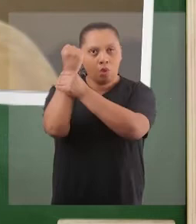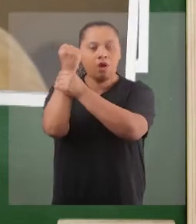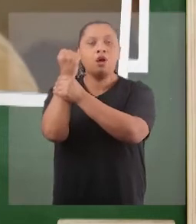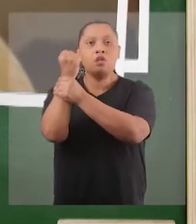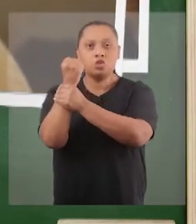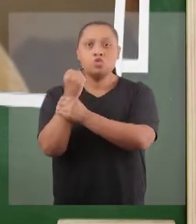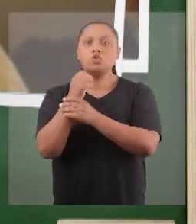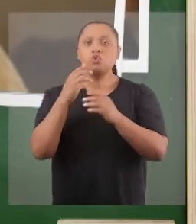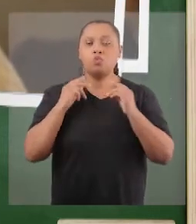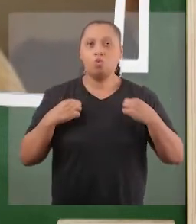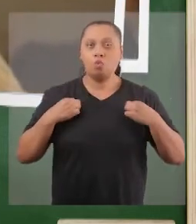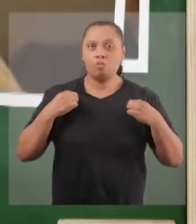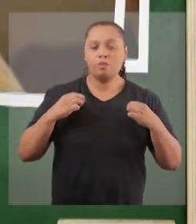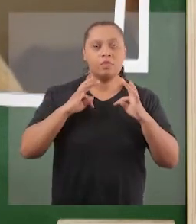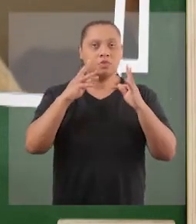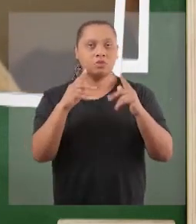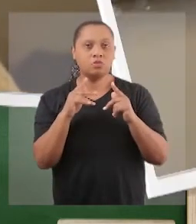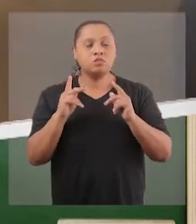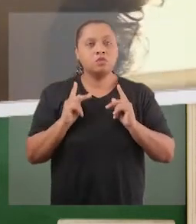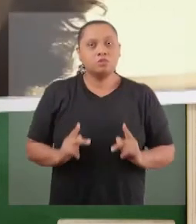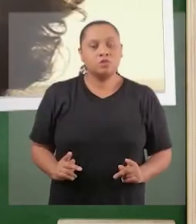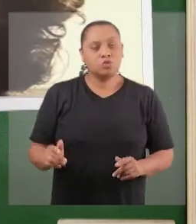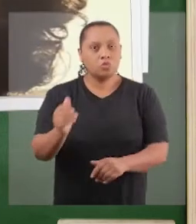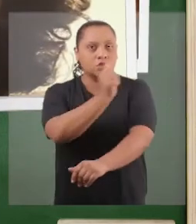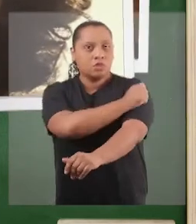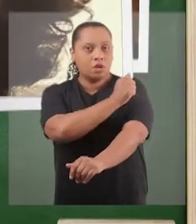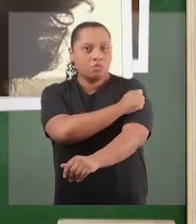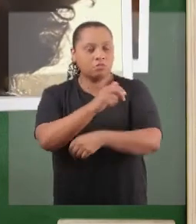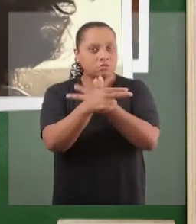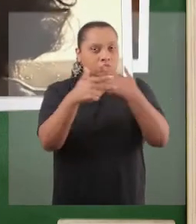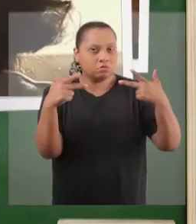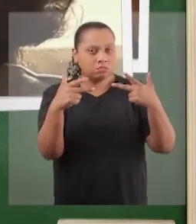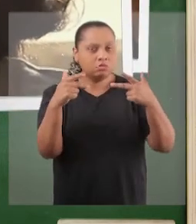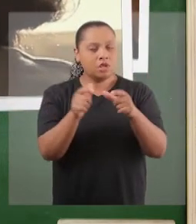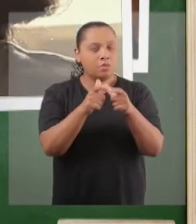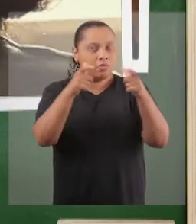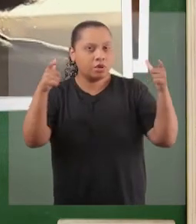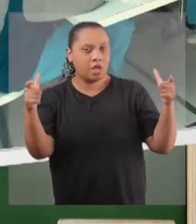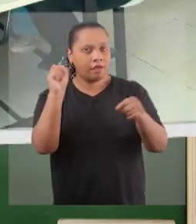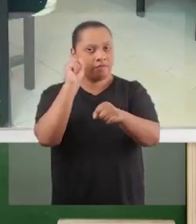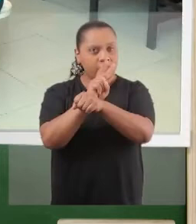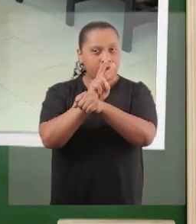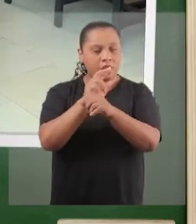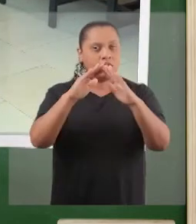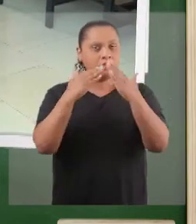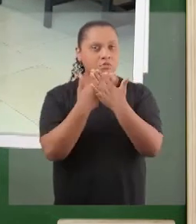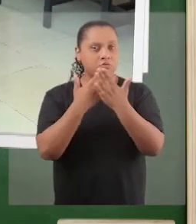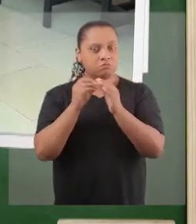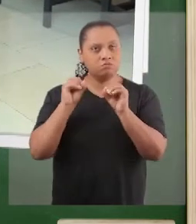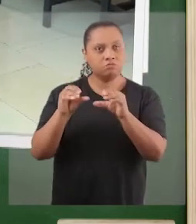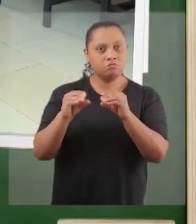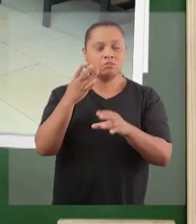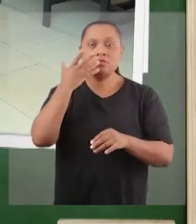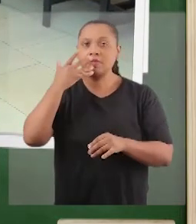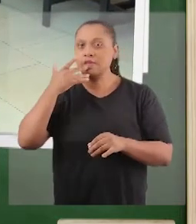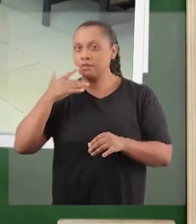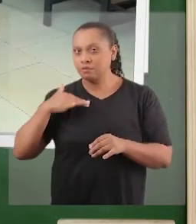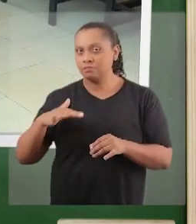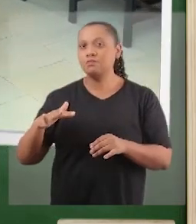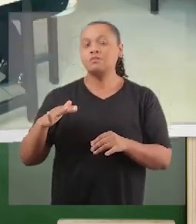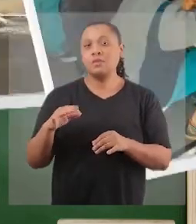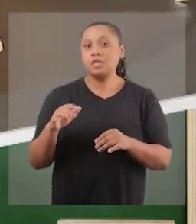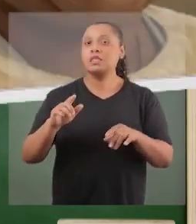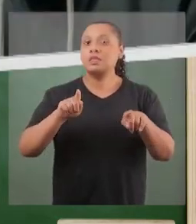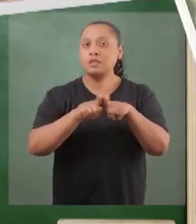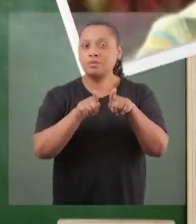Garantir uniformes para todos os alunos. Ampliar vagas nas escolas infantis. Garantir e qualificar a alimentação